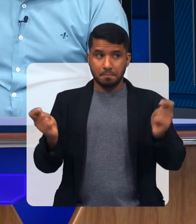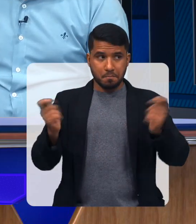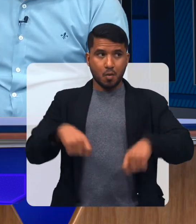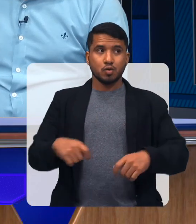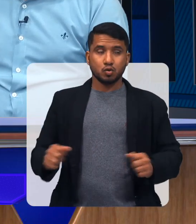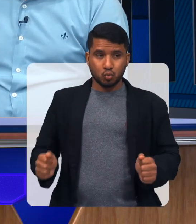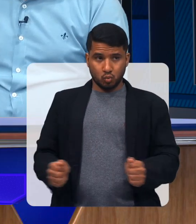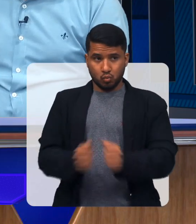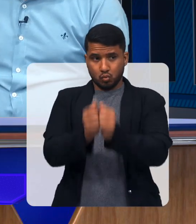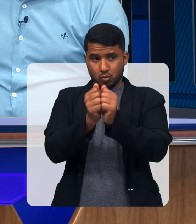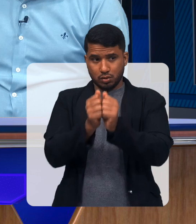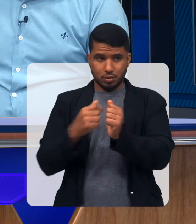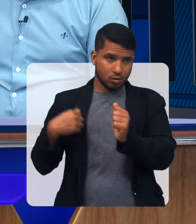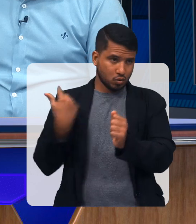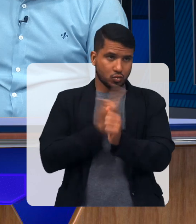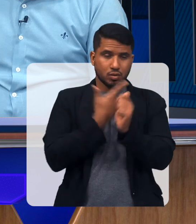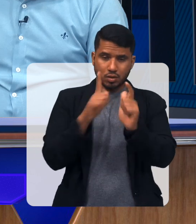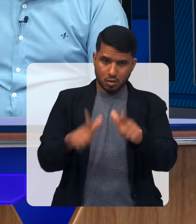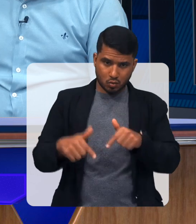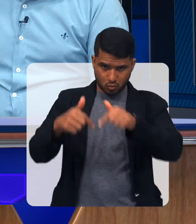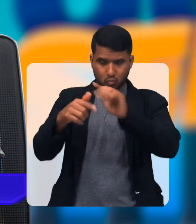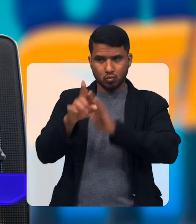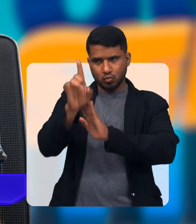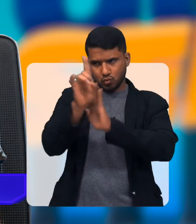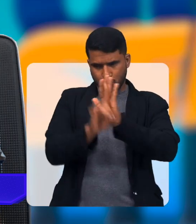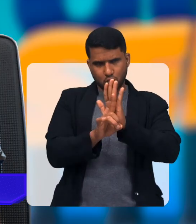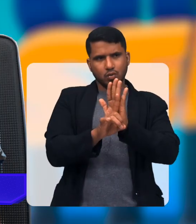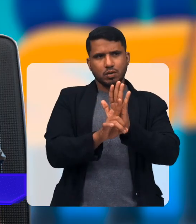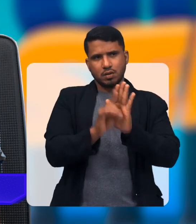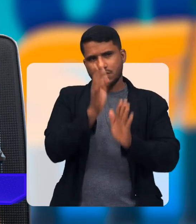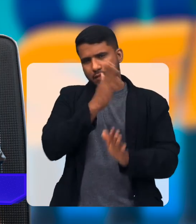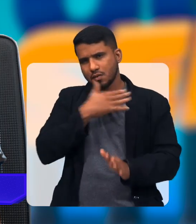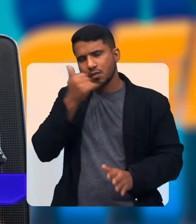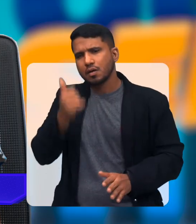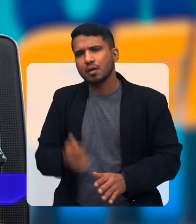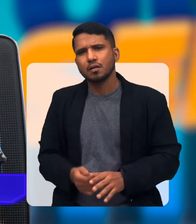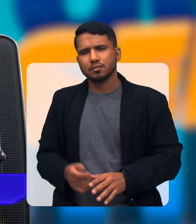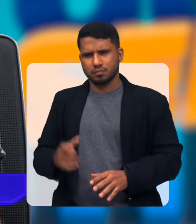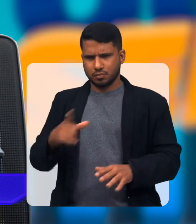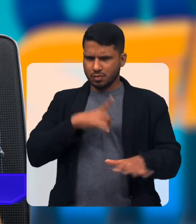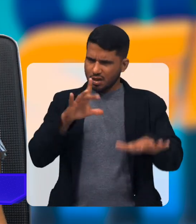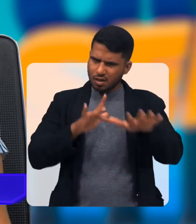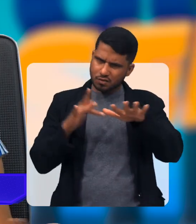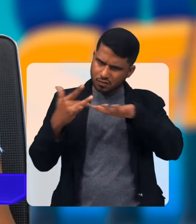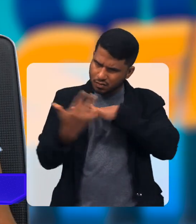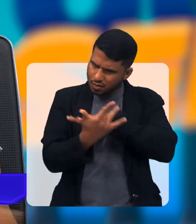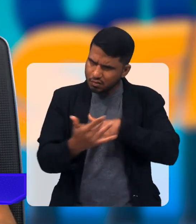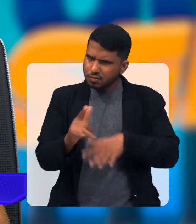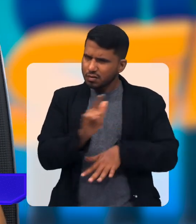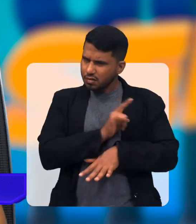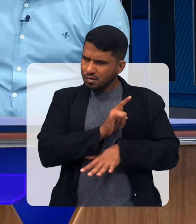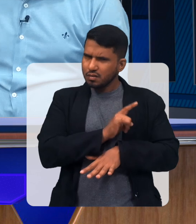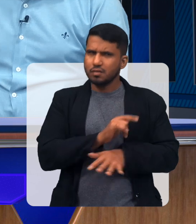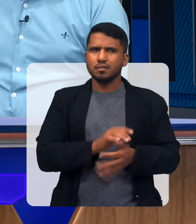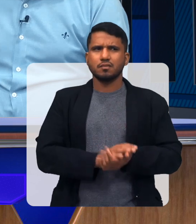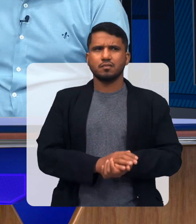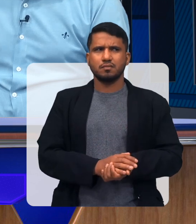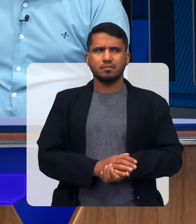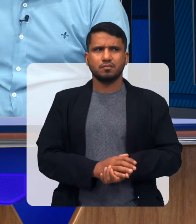E que possa Se juntar A nós Nessa luta Pelos direitos A melhorar A qualidade de vida